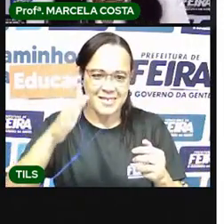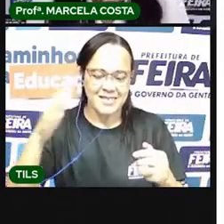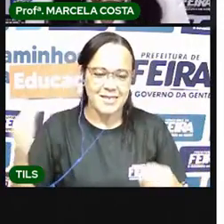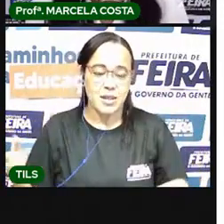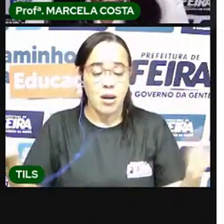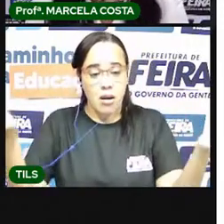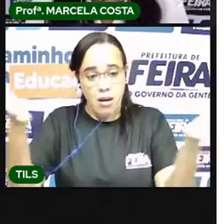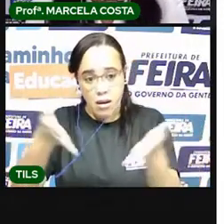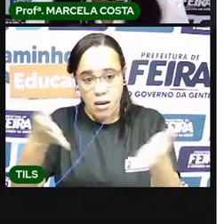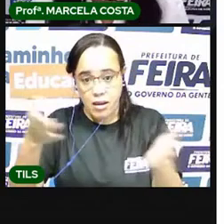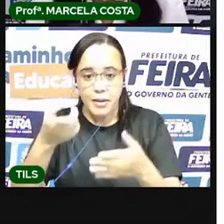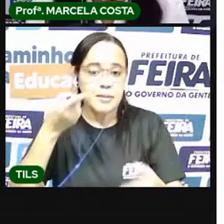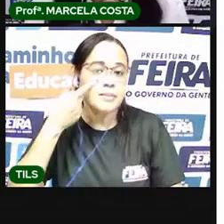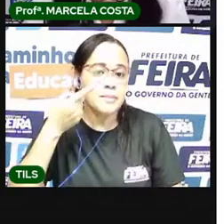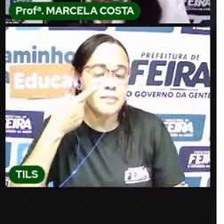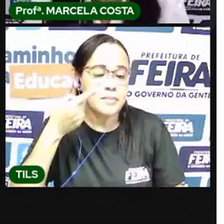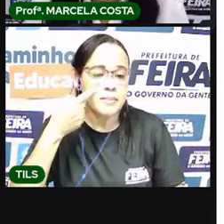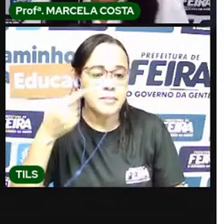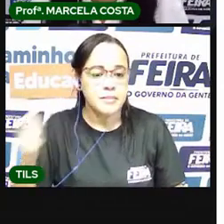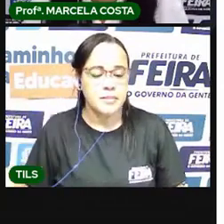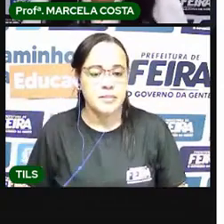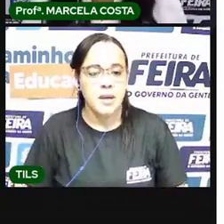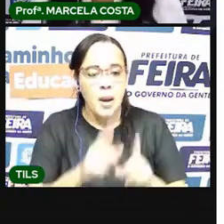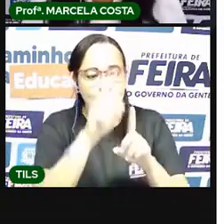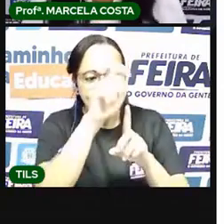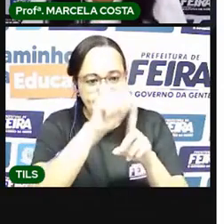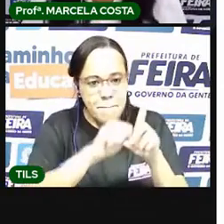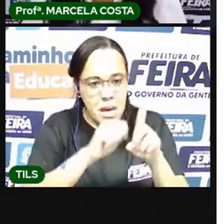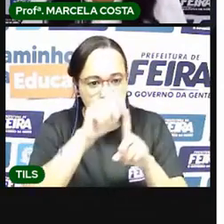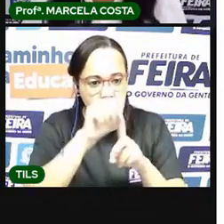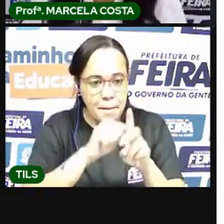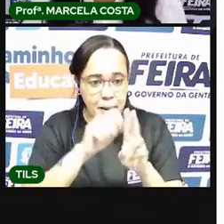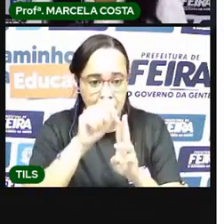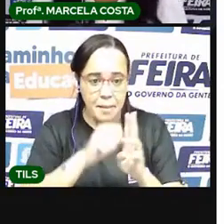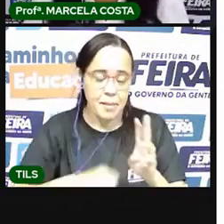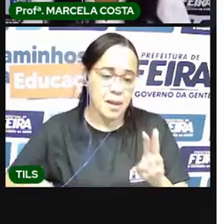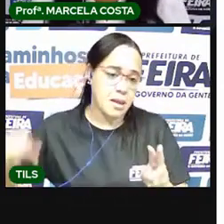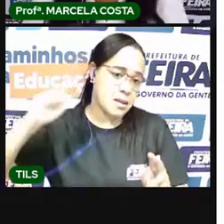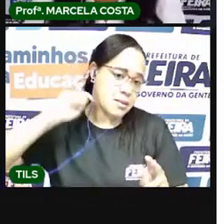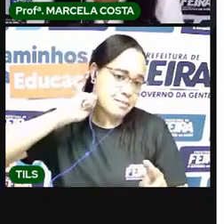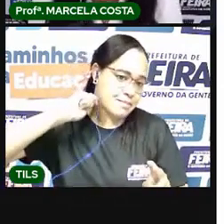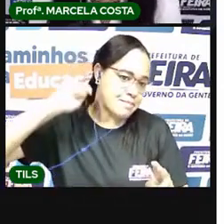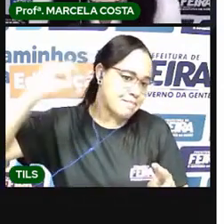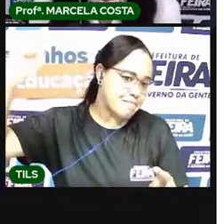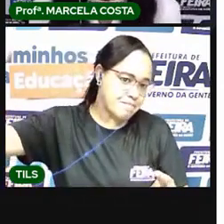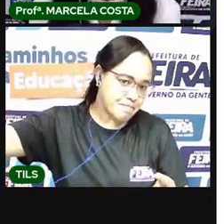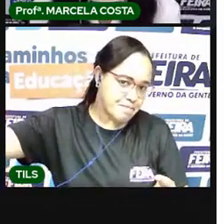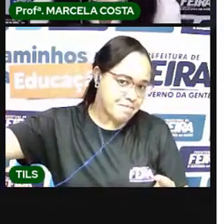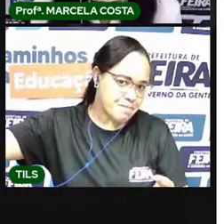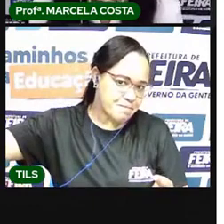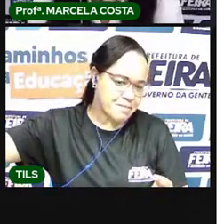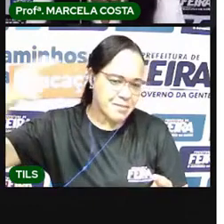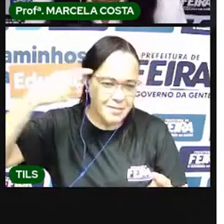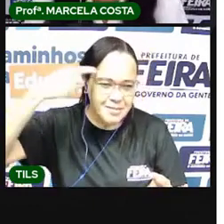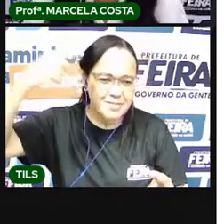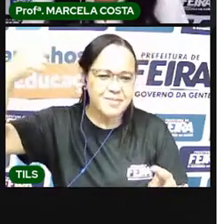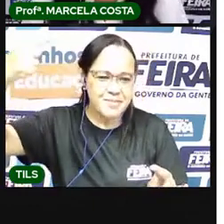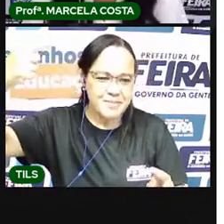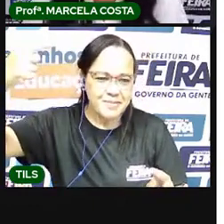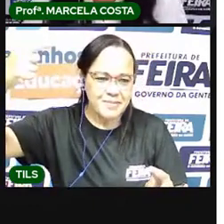Agora a gente vai ver o mês em que a gente tá Vocês sabem em que mês em que a gente tá?